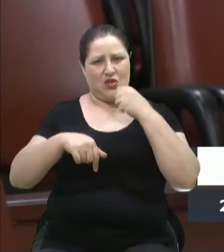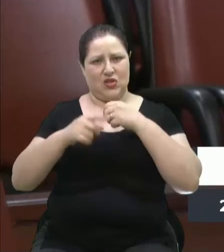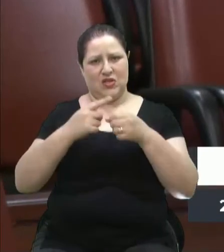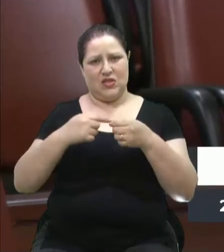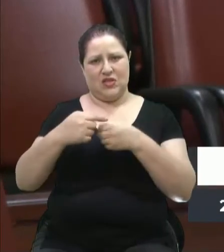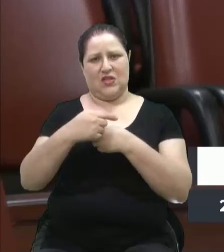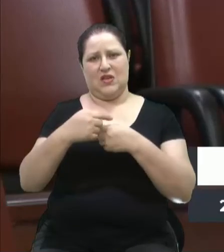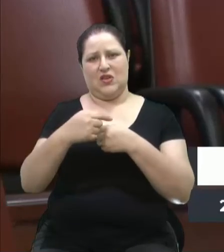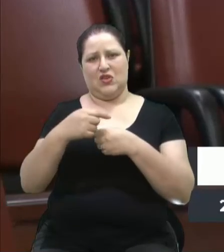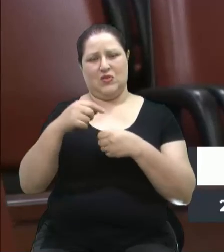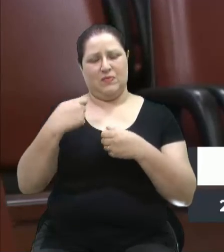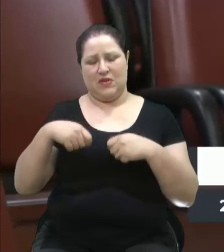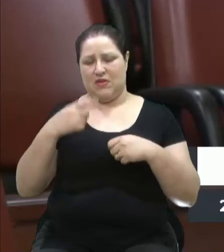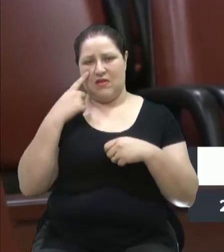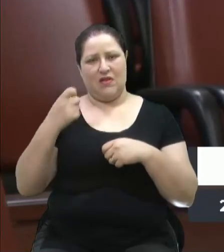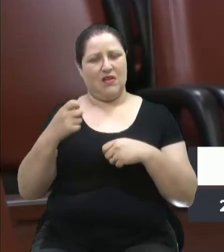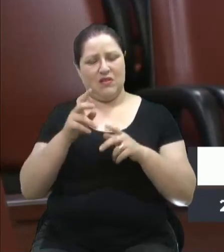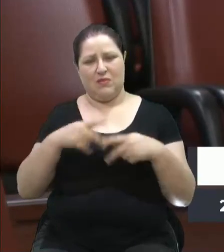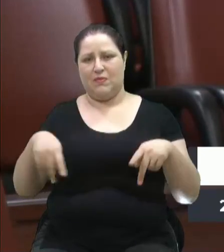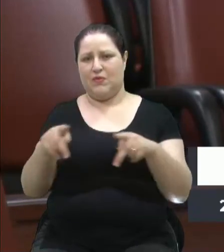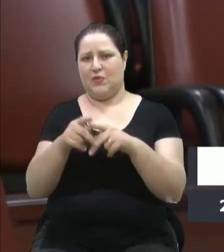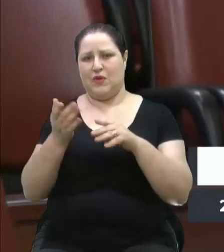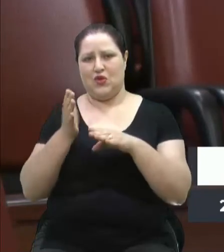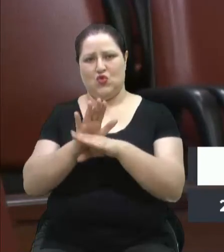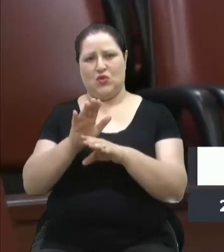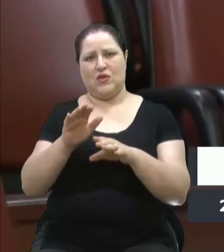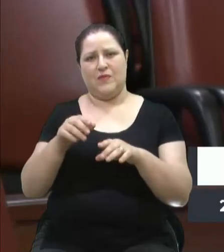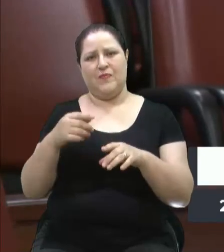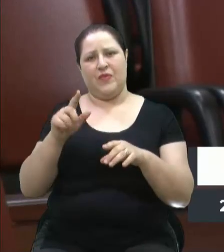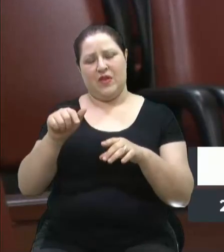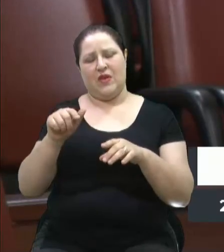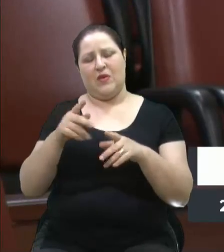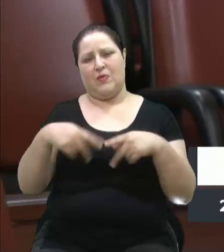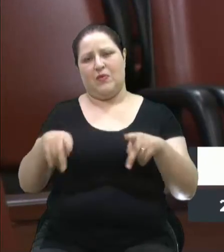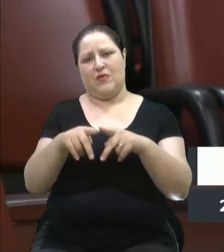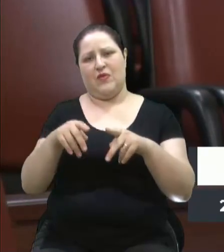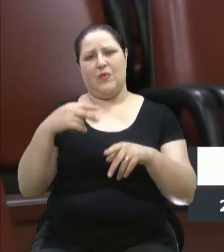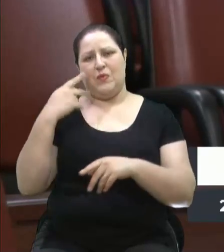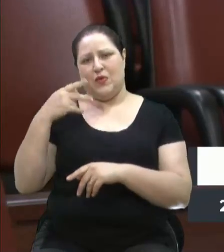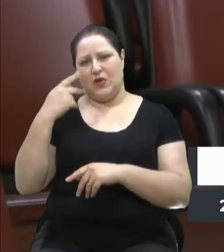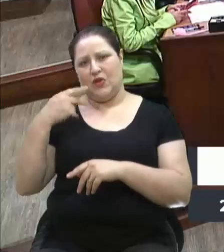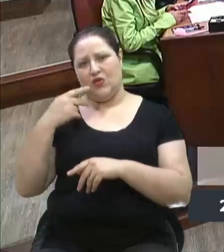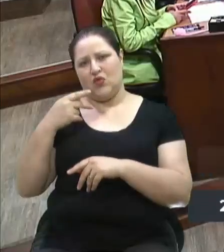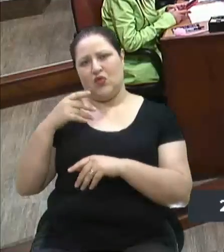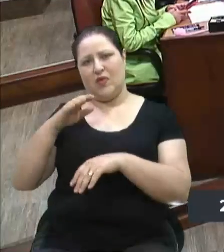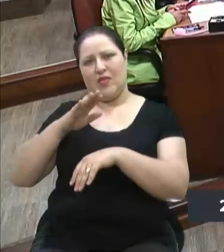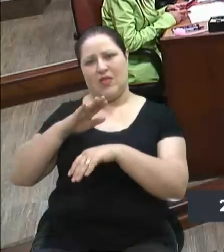interesse público, interesse público. O político deixa para o momento oportuno. Obrigada. Obrigada.